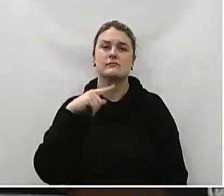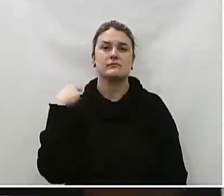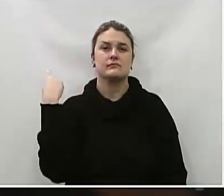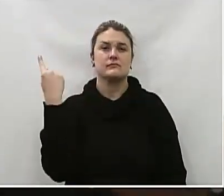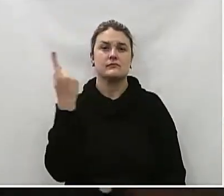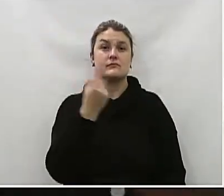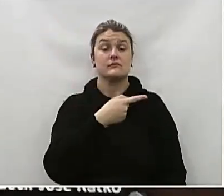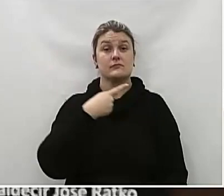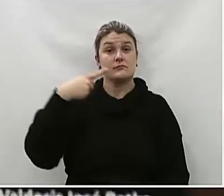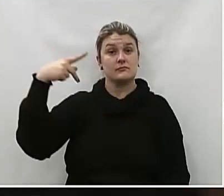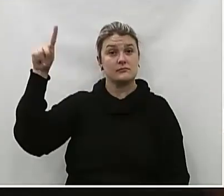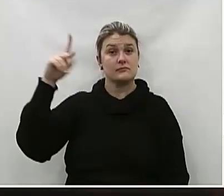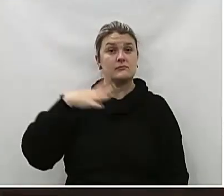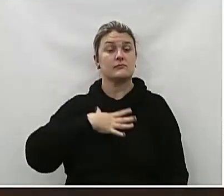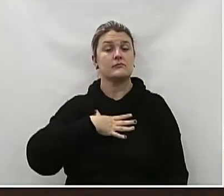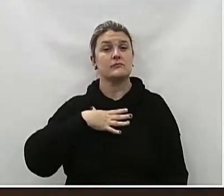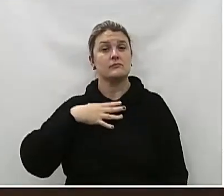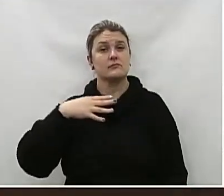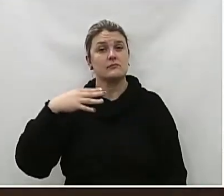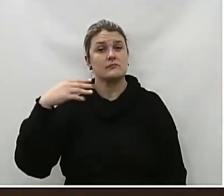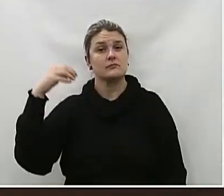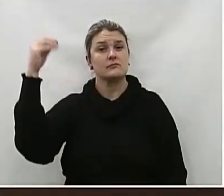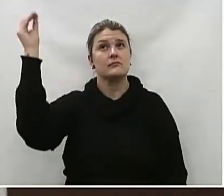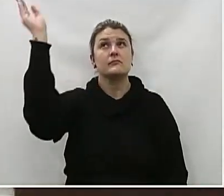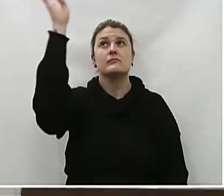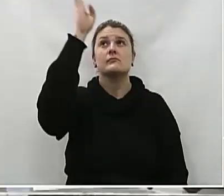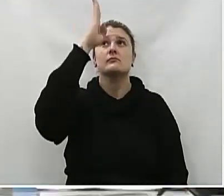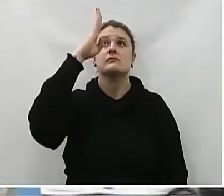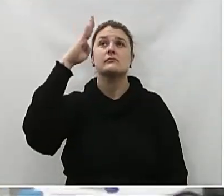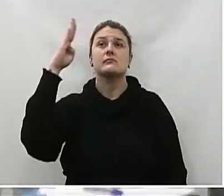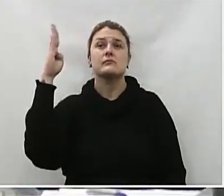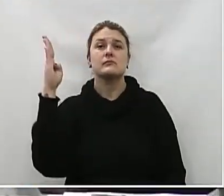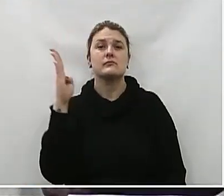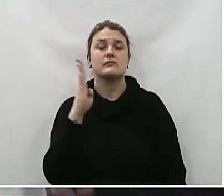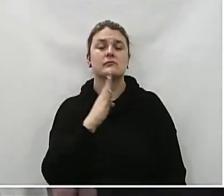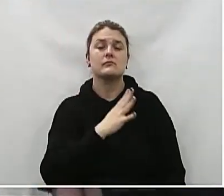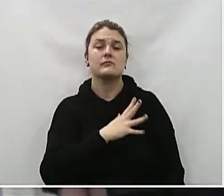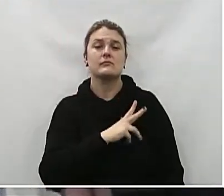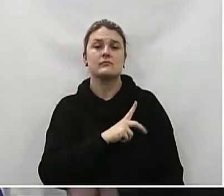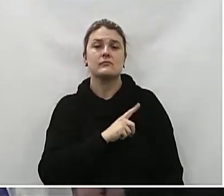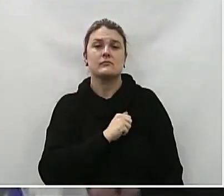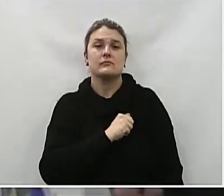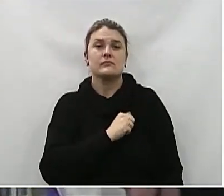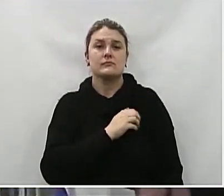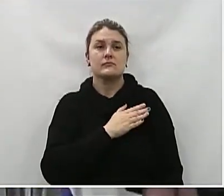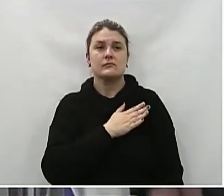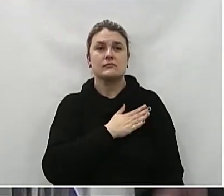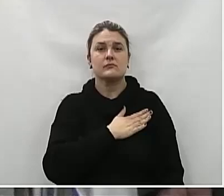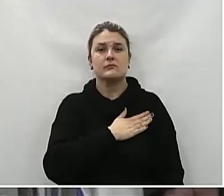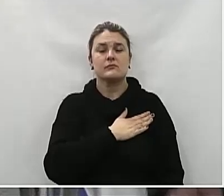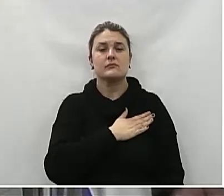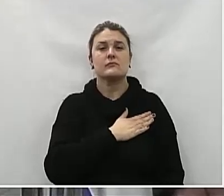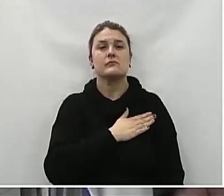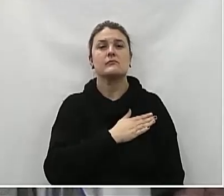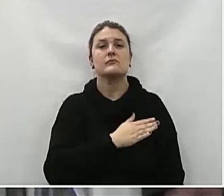pátria amada Dos filhos desse sonho, as mães gentil, pátria amada, Brasil